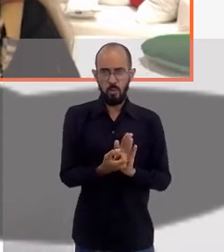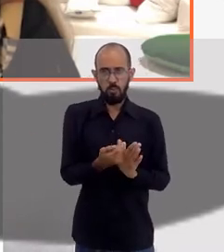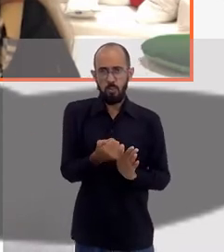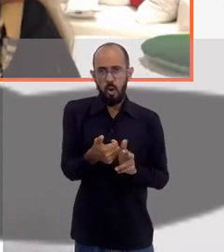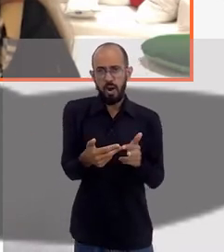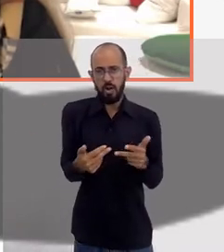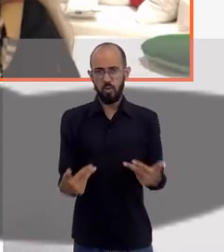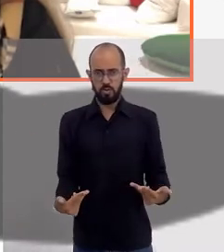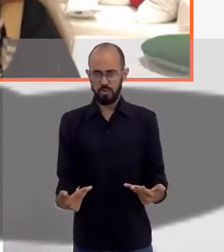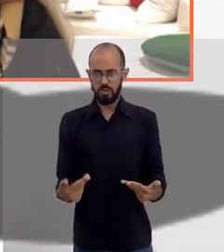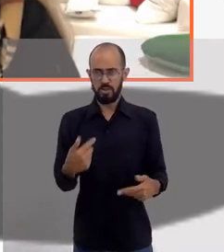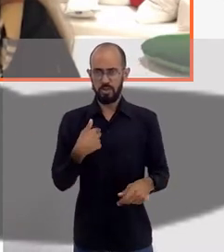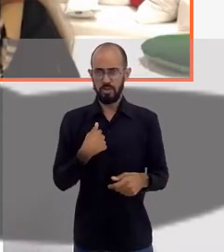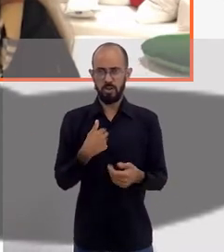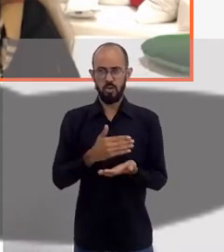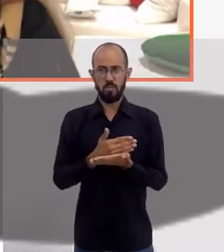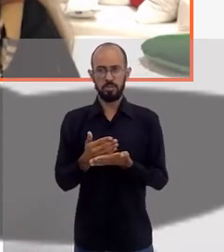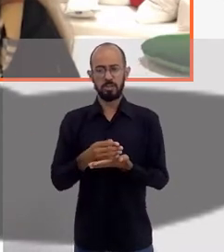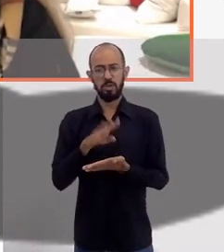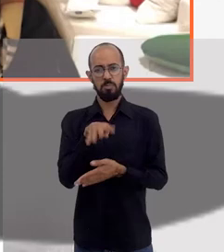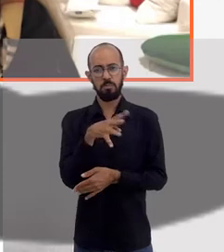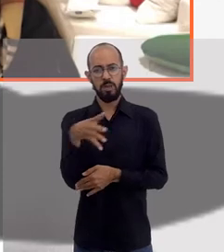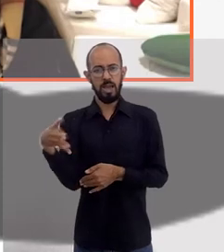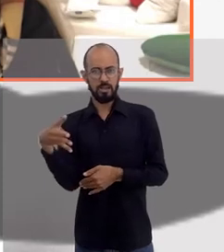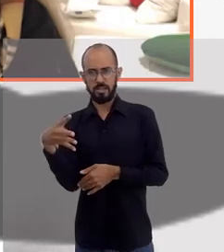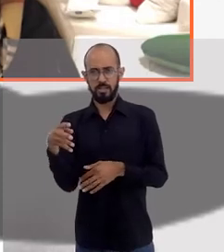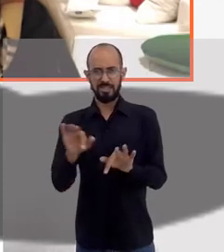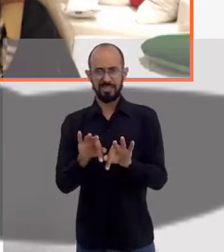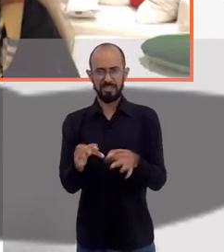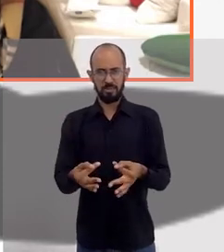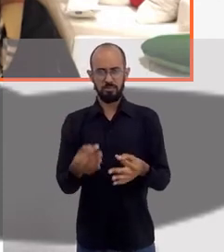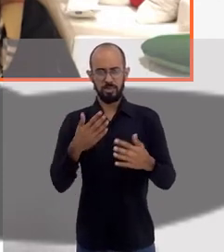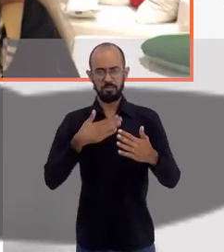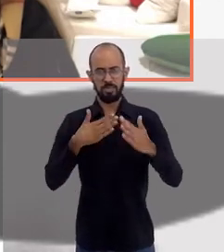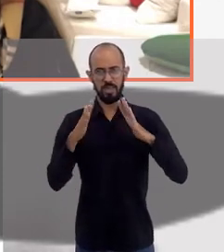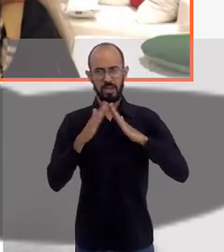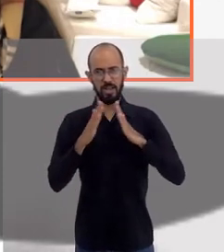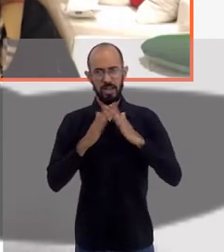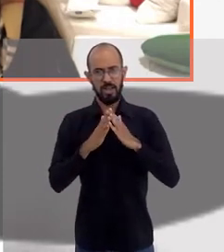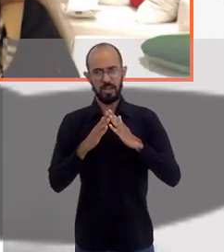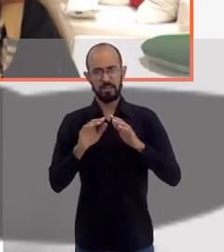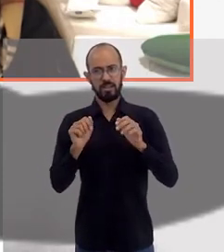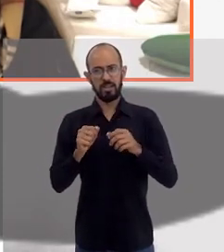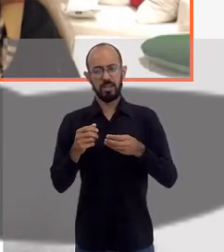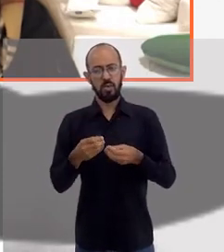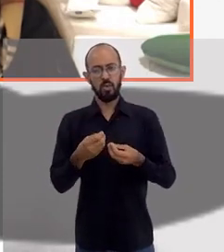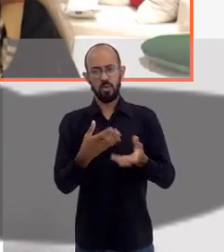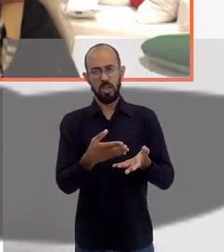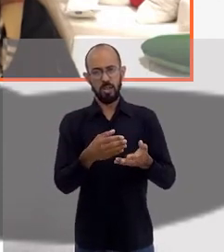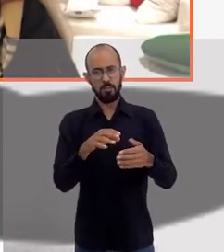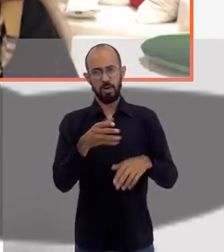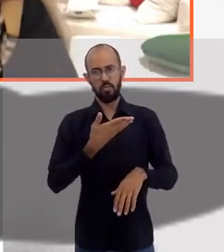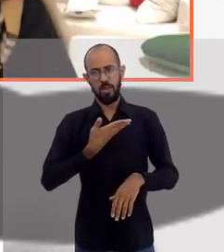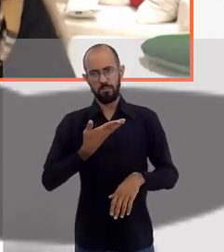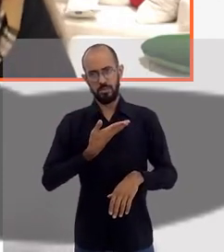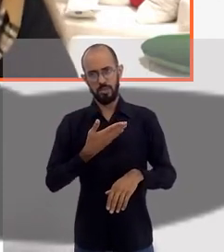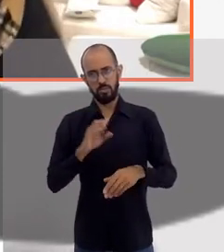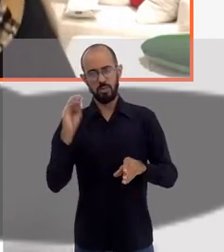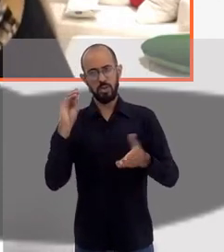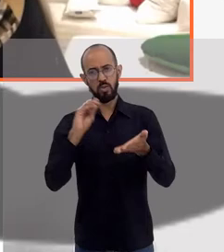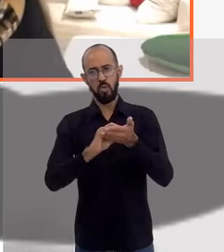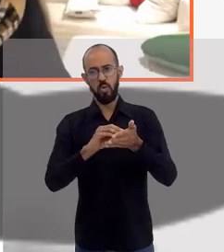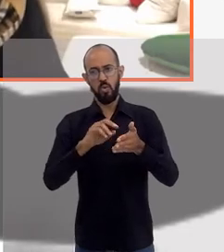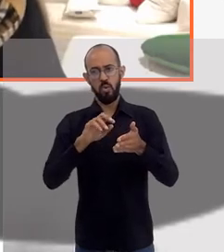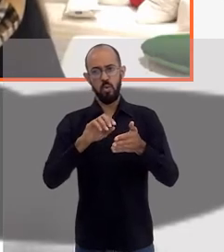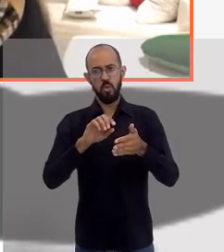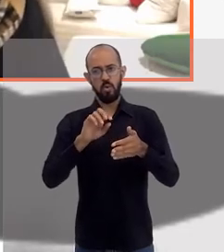tão pouca coisa, né? Eu comecei com uma funilha eletrônica que eu, na minha casa, botei para um amigo que mandou para